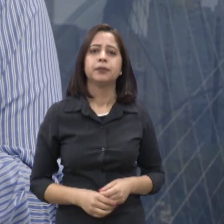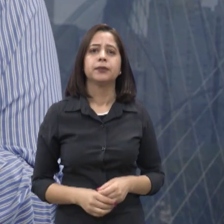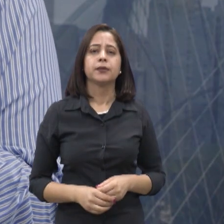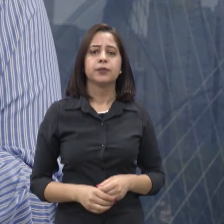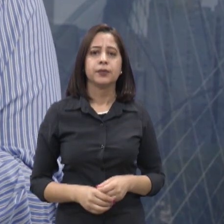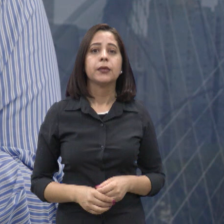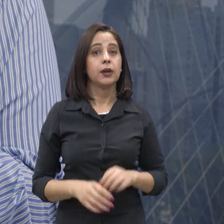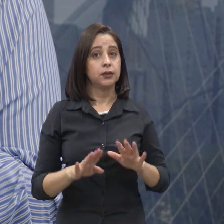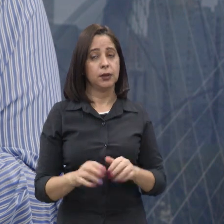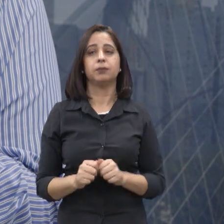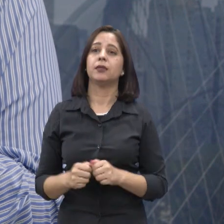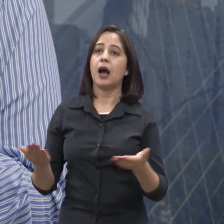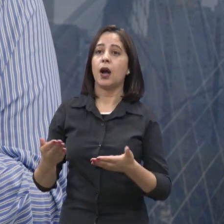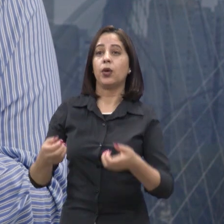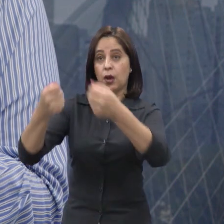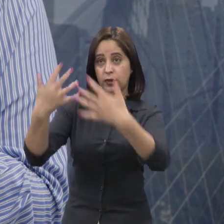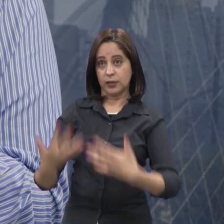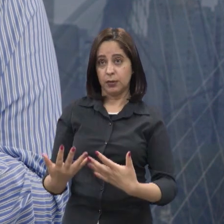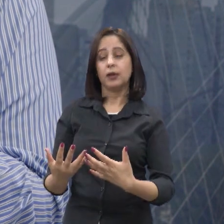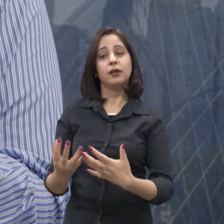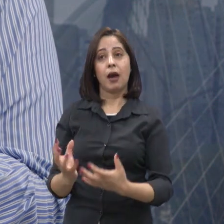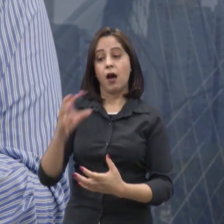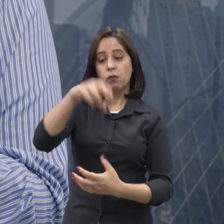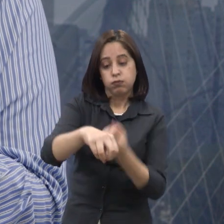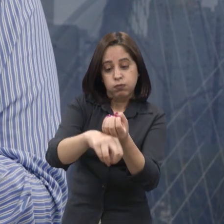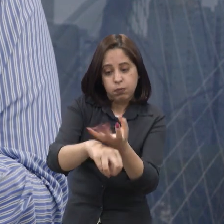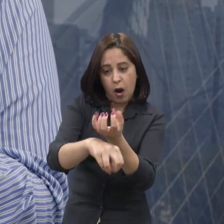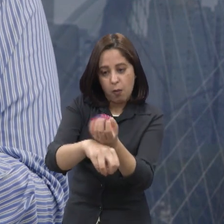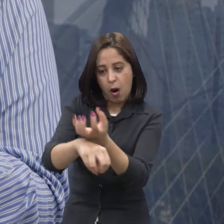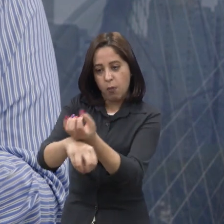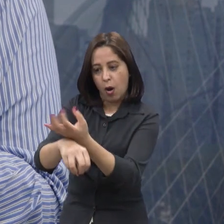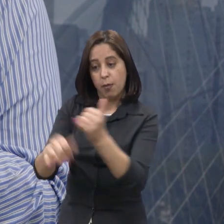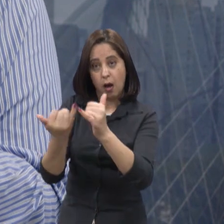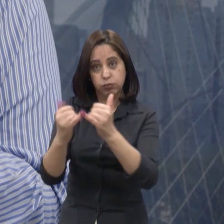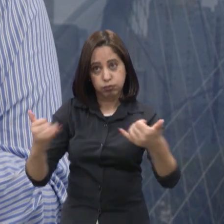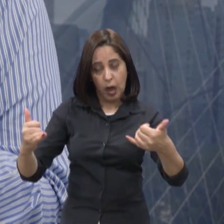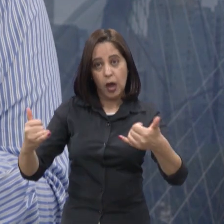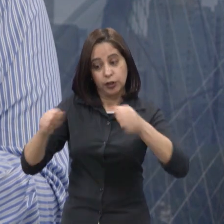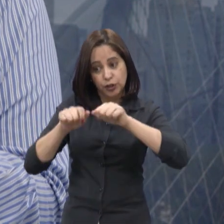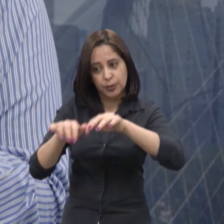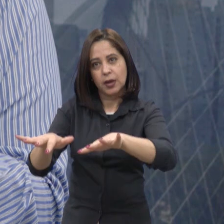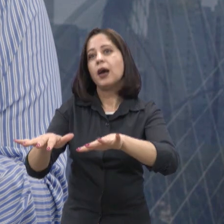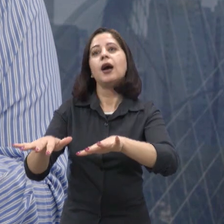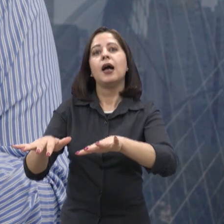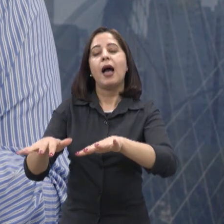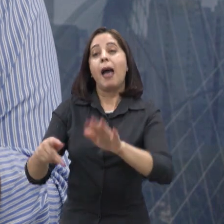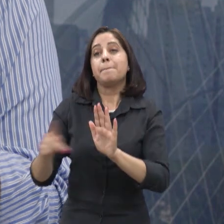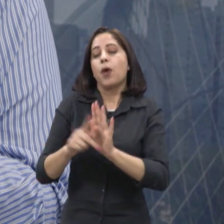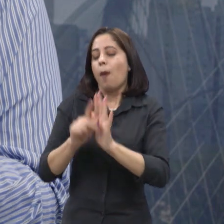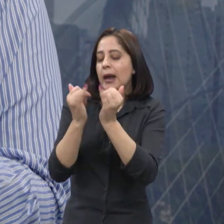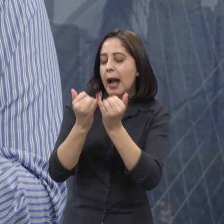né, a gente pode primeiro falar de matriz energética e de energia elétrica, né? Então, quando a gente fala da matriz